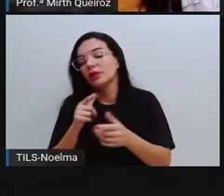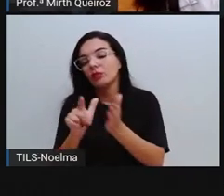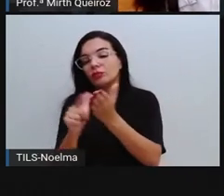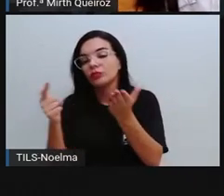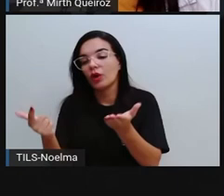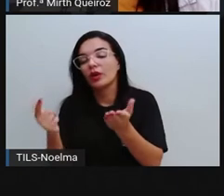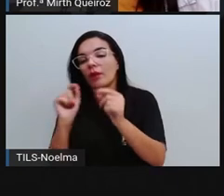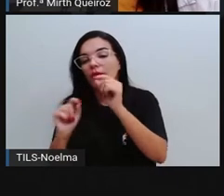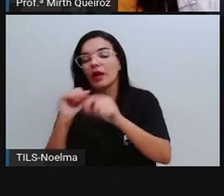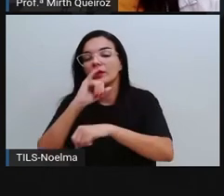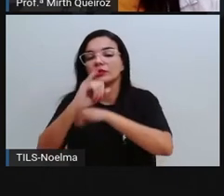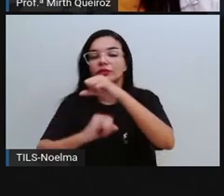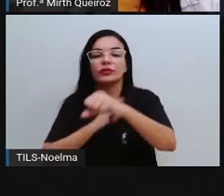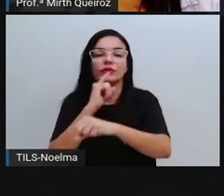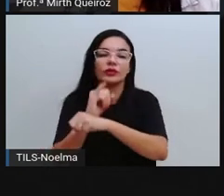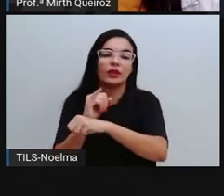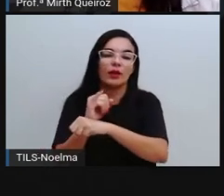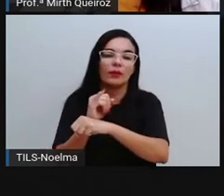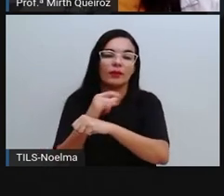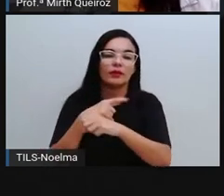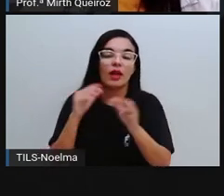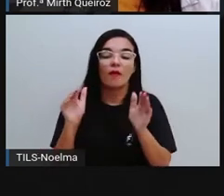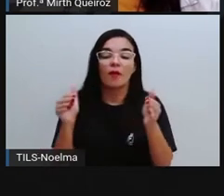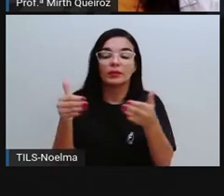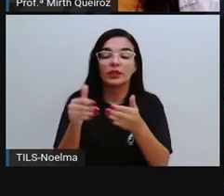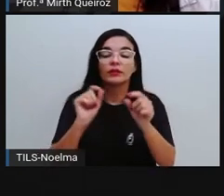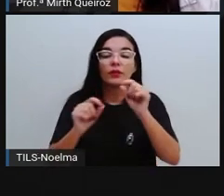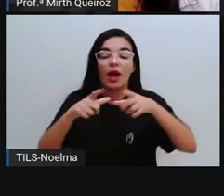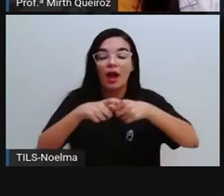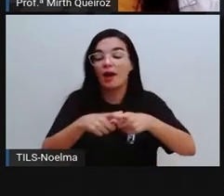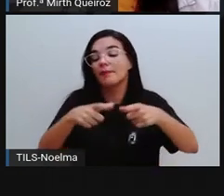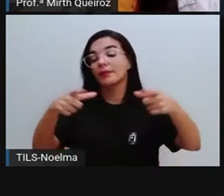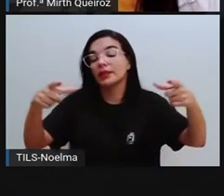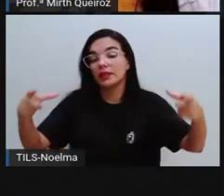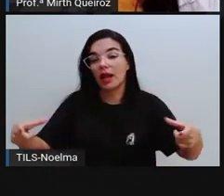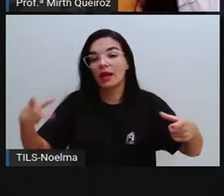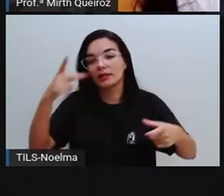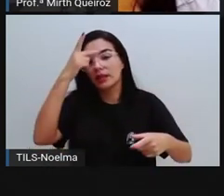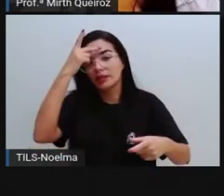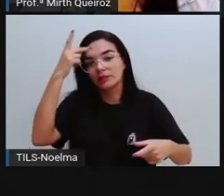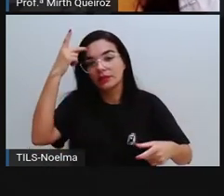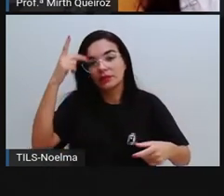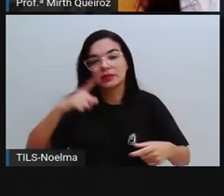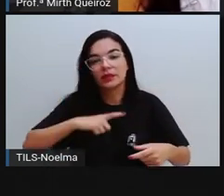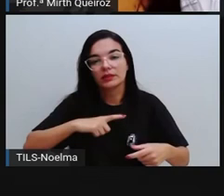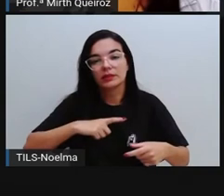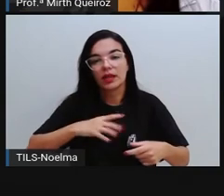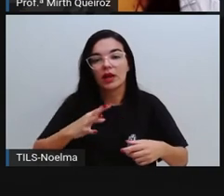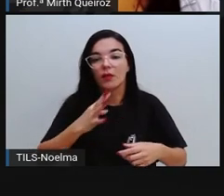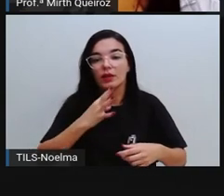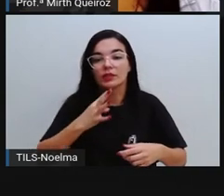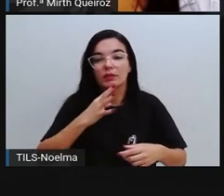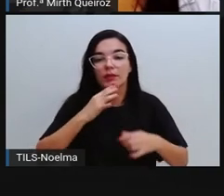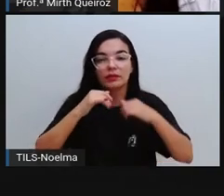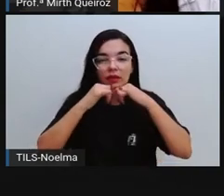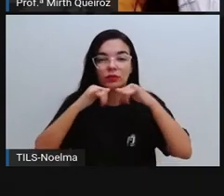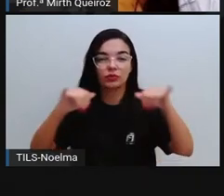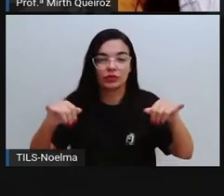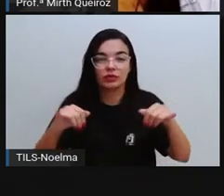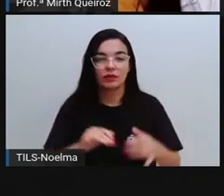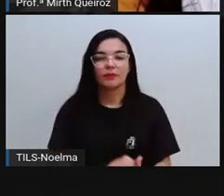um dos objetivos aí ampliar, né? O potencial desse jornalismo impresso.